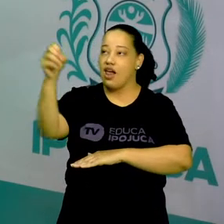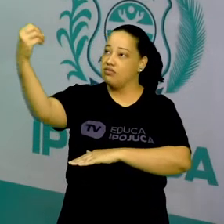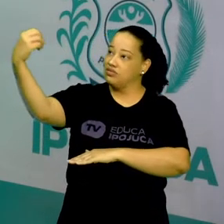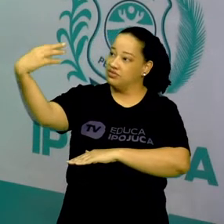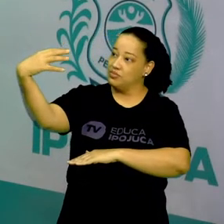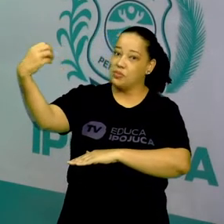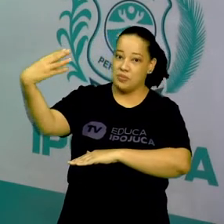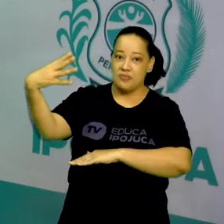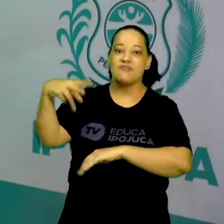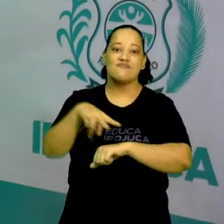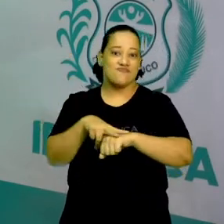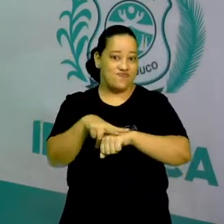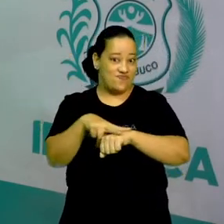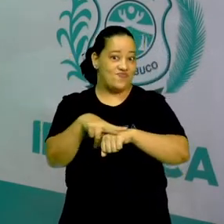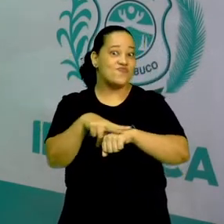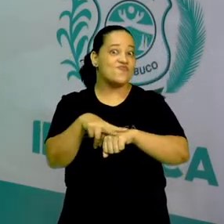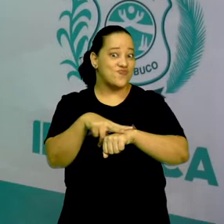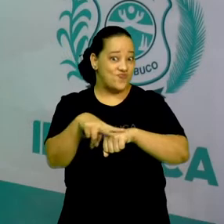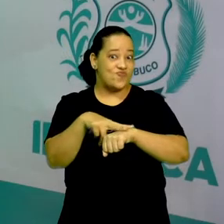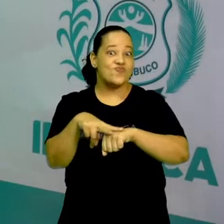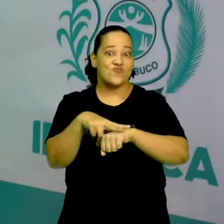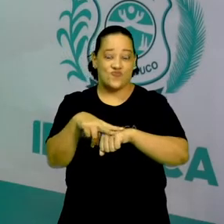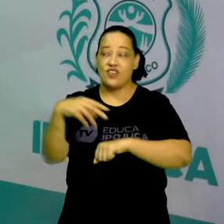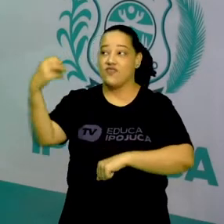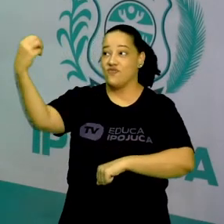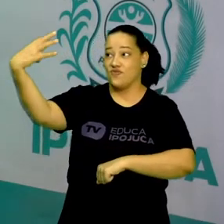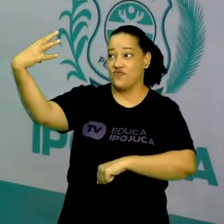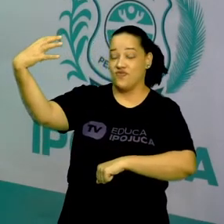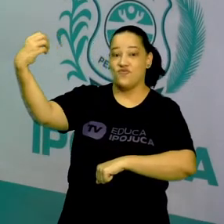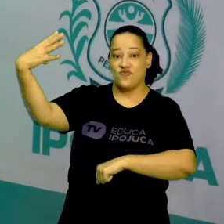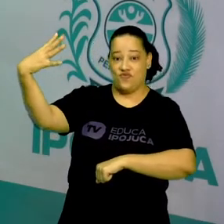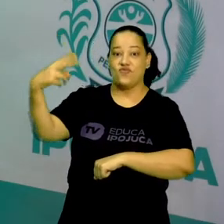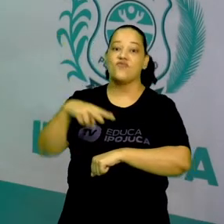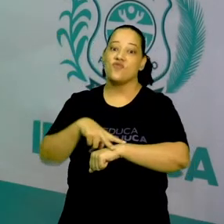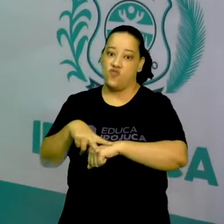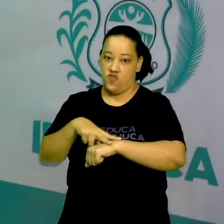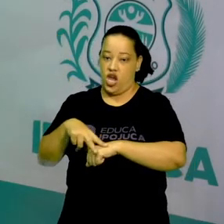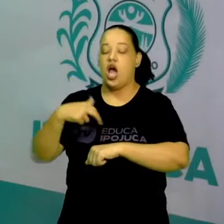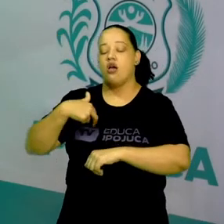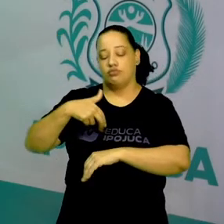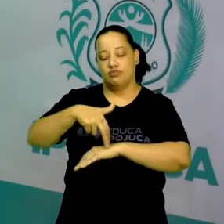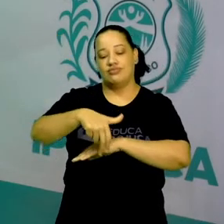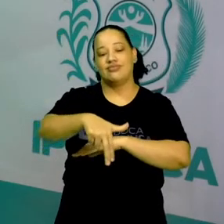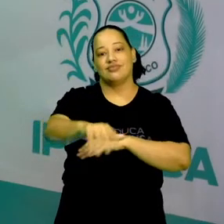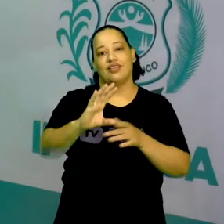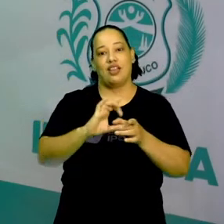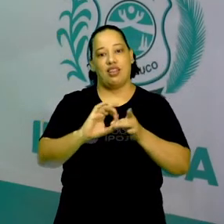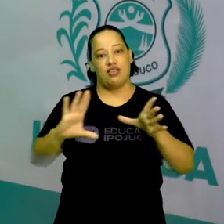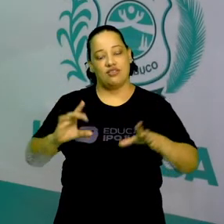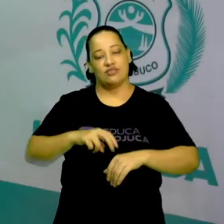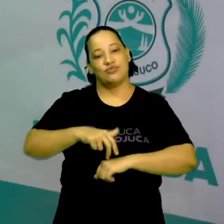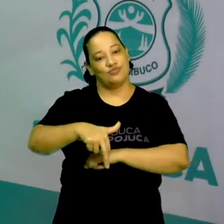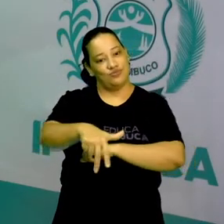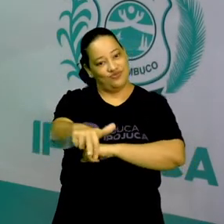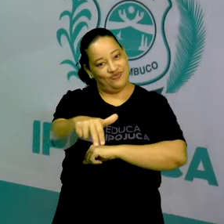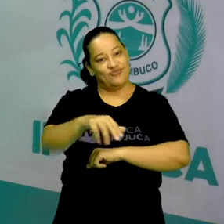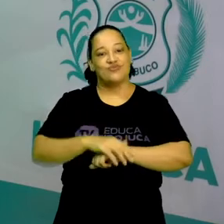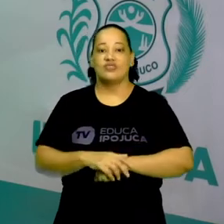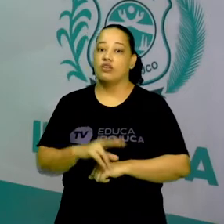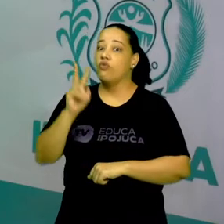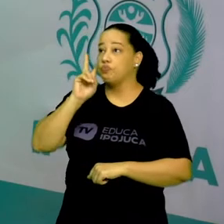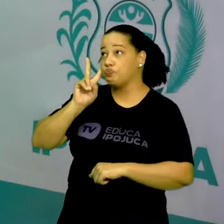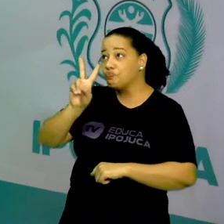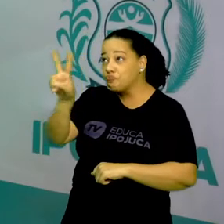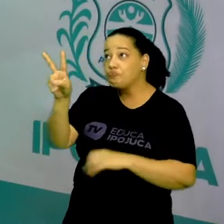lá de verde, aparecer a bolinha lá, piscando lá de verde. Então, é hora de seguir. Então, observe sempre o semáforo